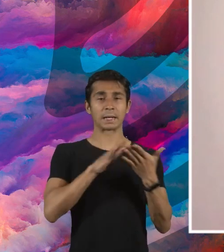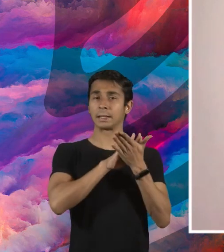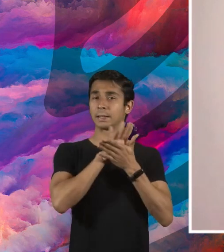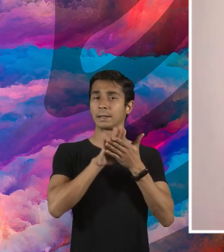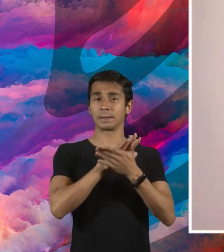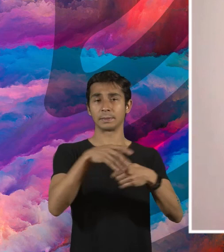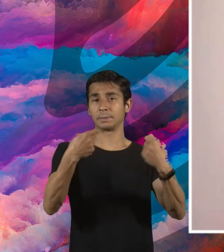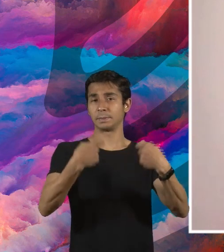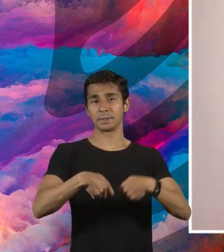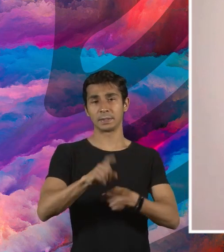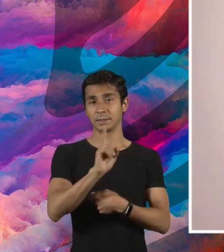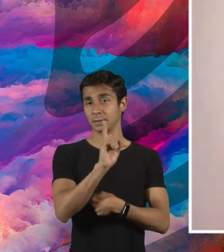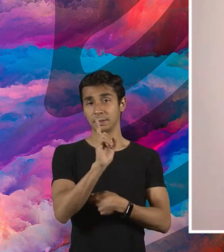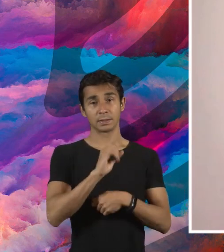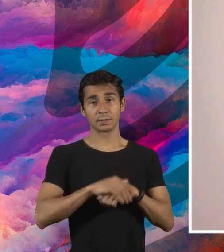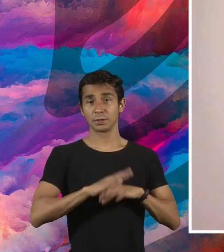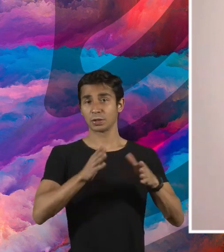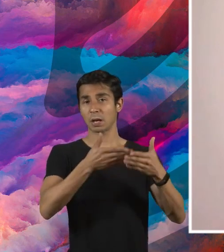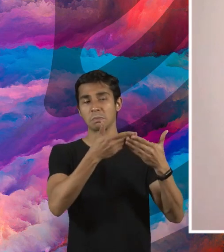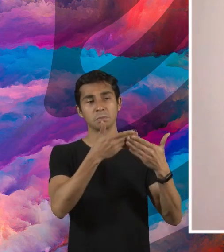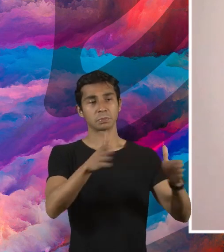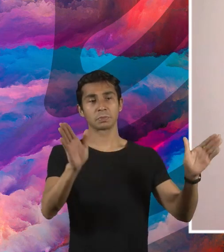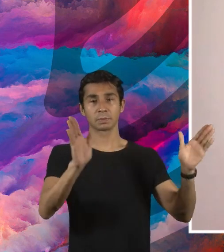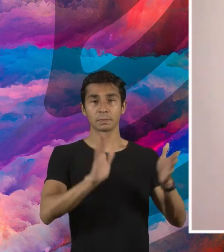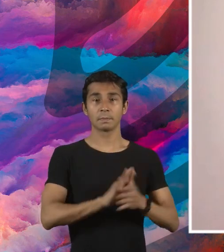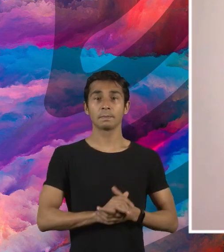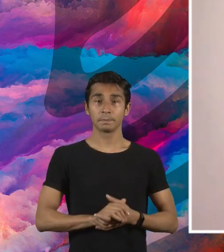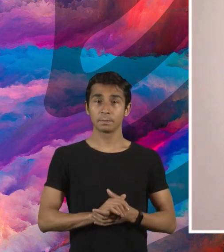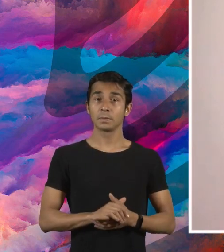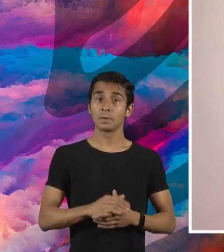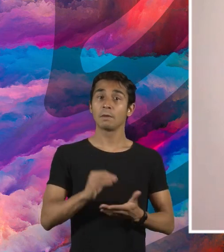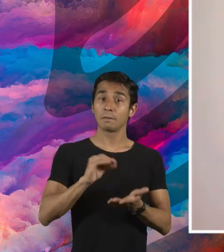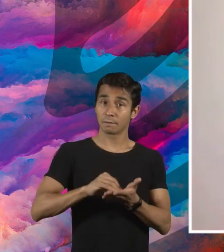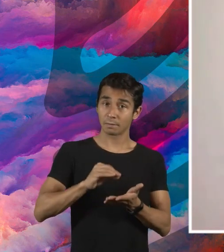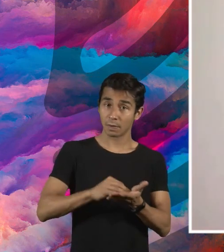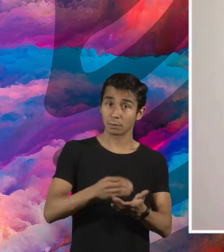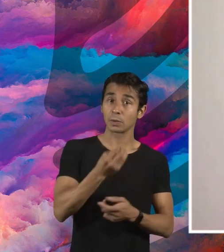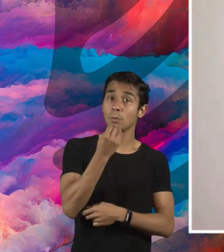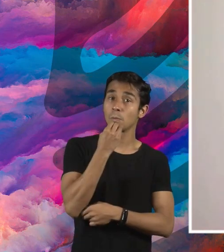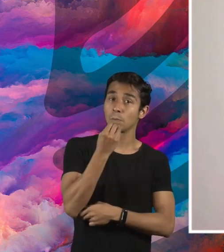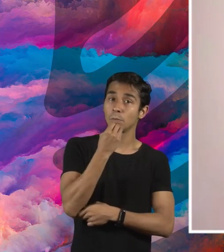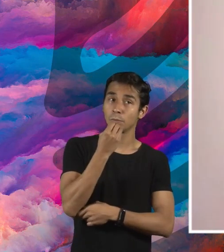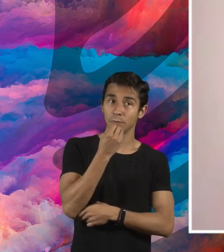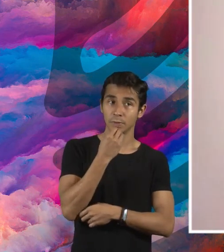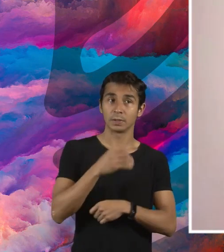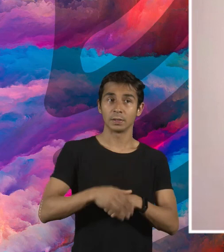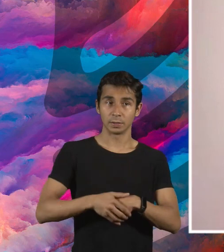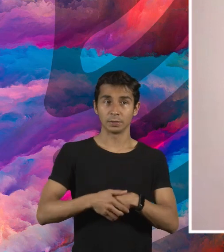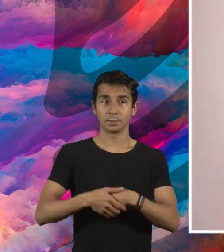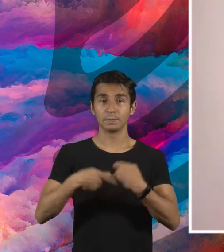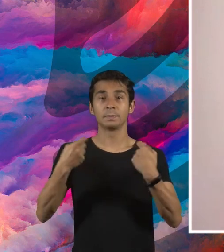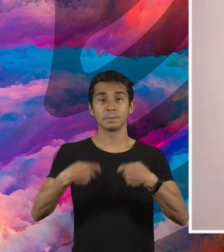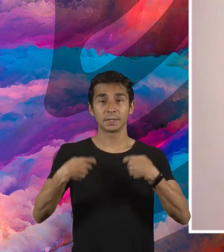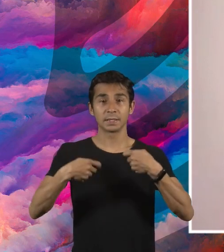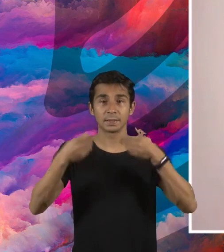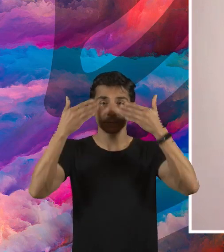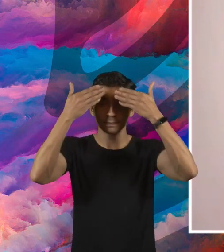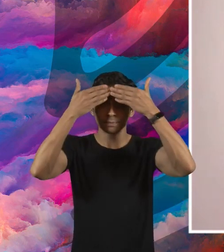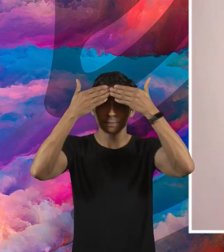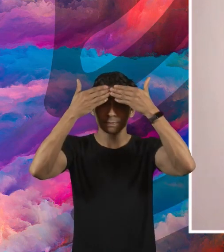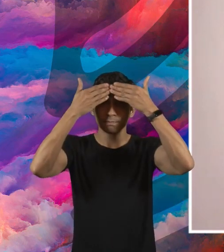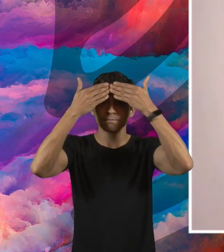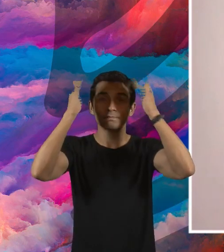porque ele já tem o passaporte aberto, então, eu acho que a gente falta oportunidade e a gente precisa abrir a mente, tirar esse